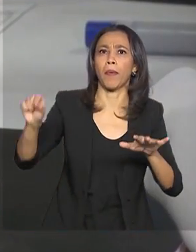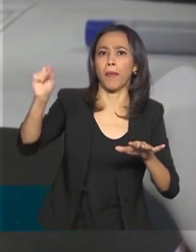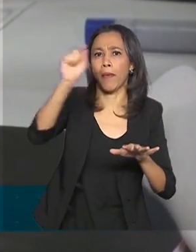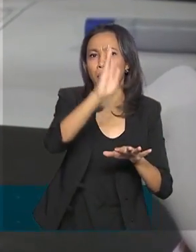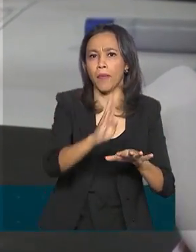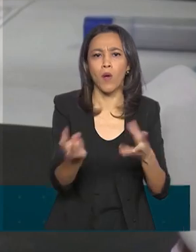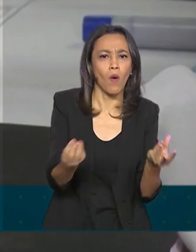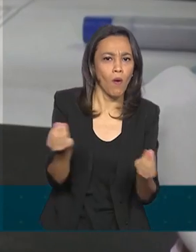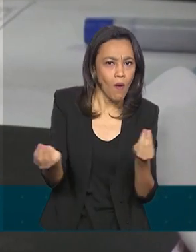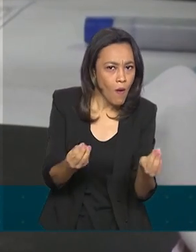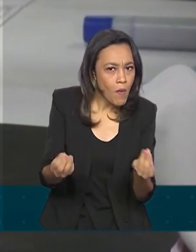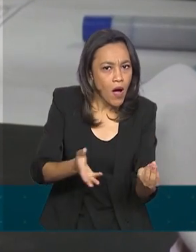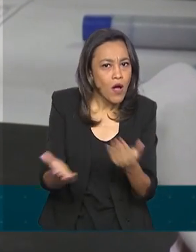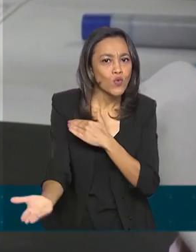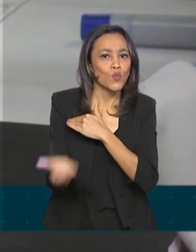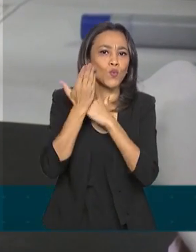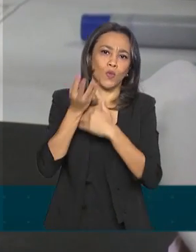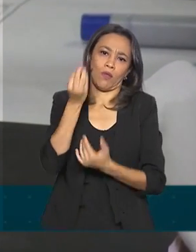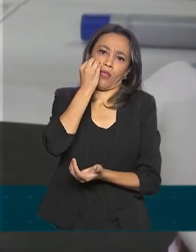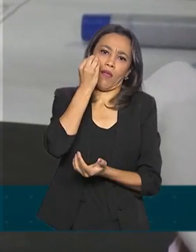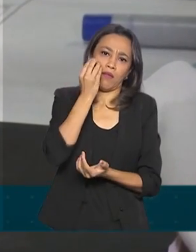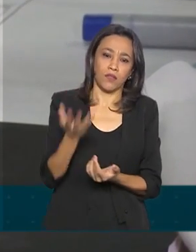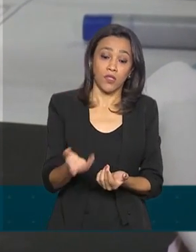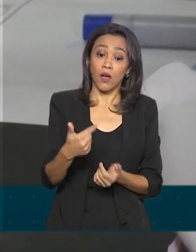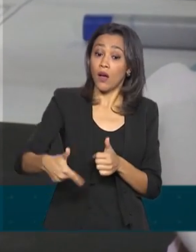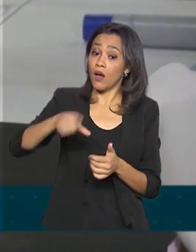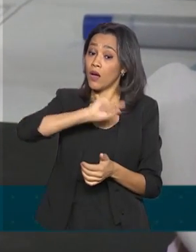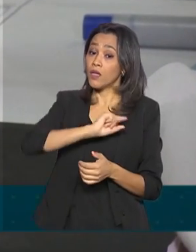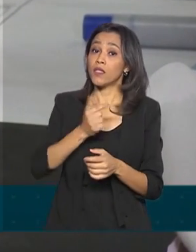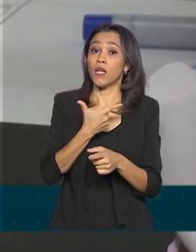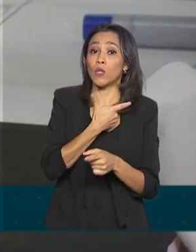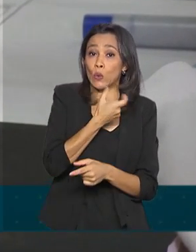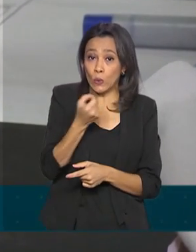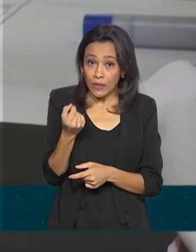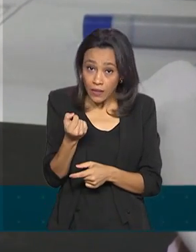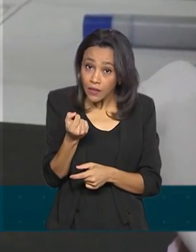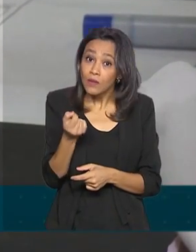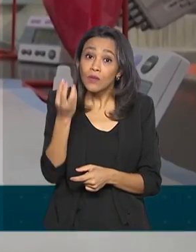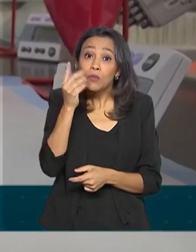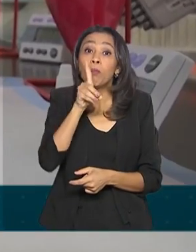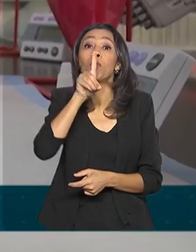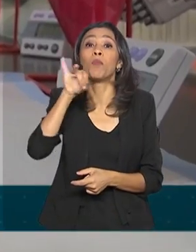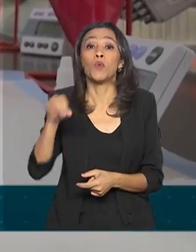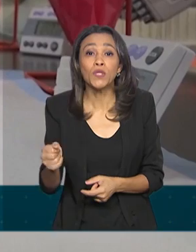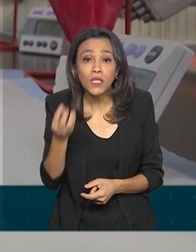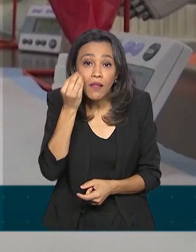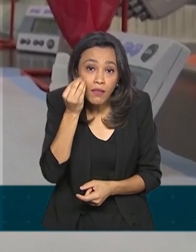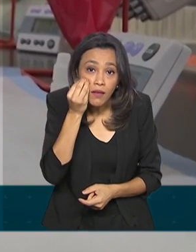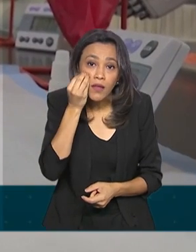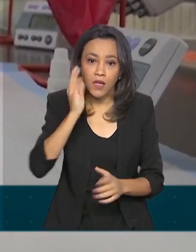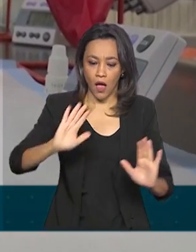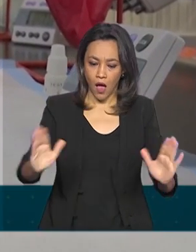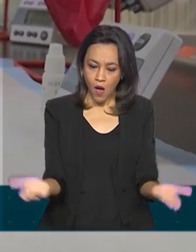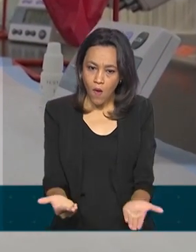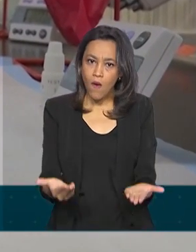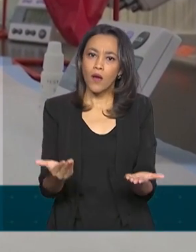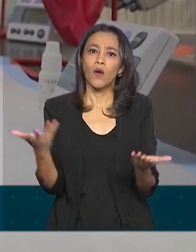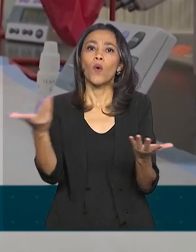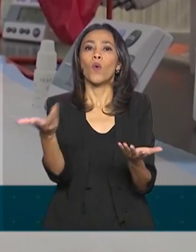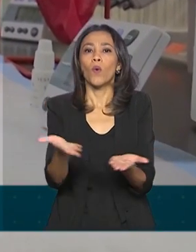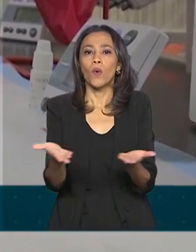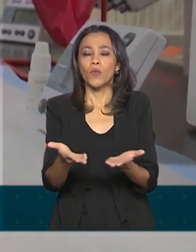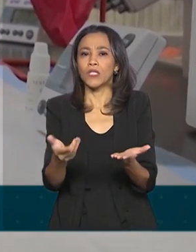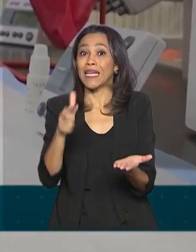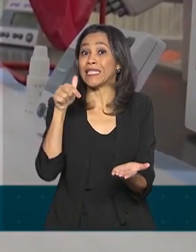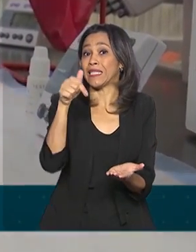No início da pandemia, a média era de 200 exames analisados por dia. Agora, esse número chega a